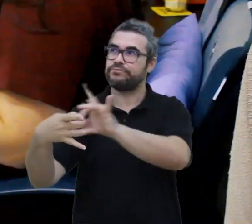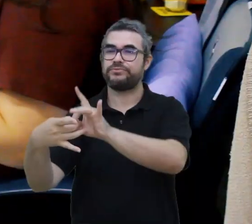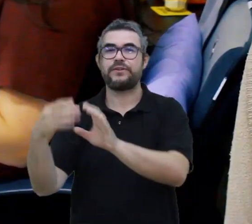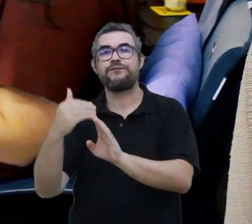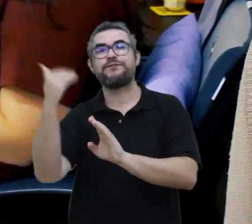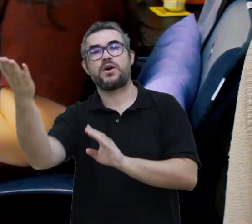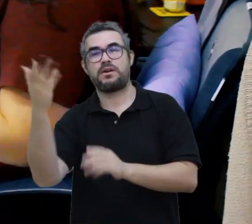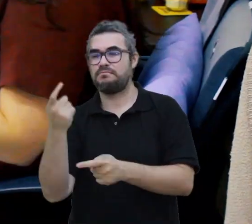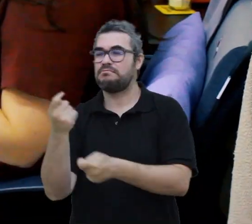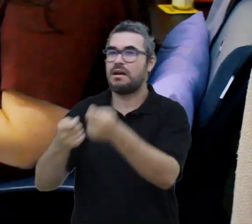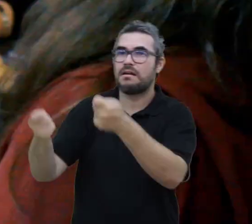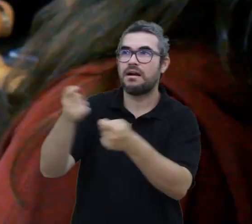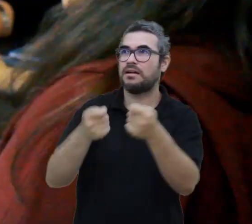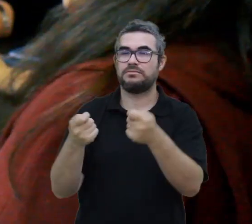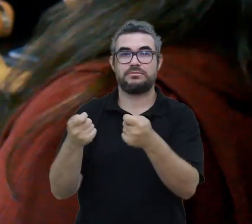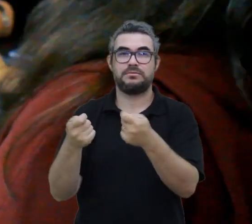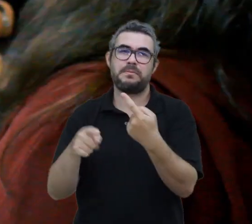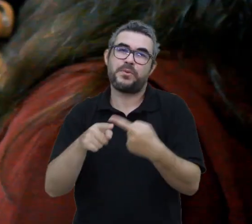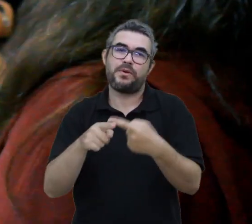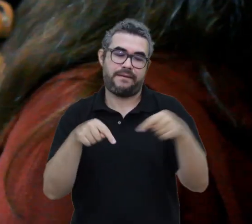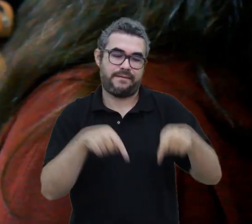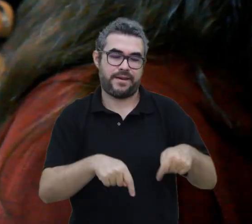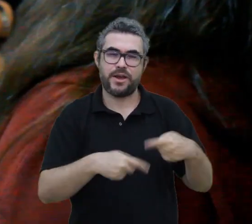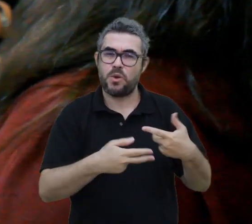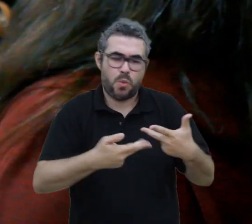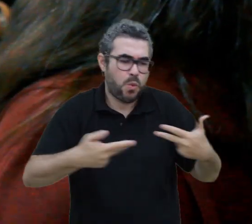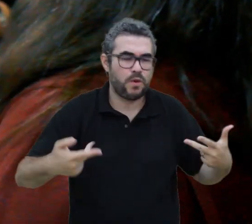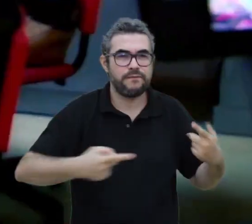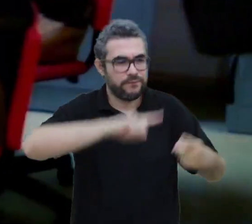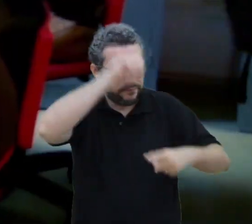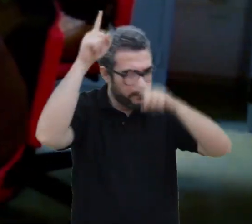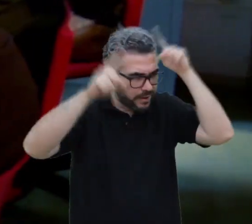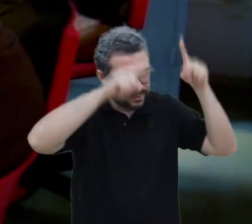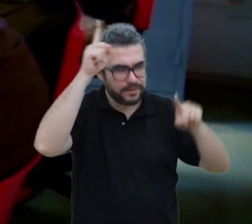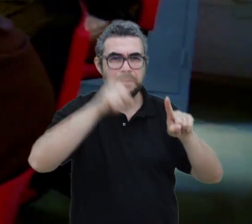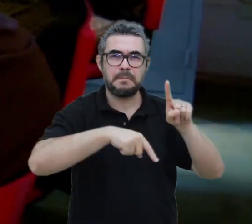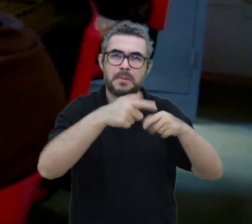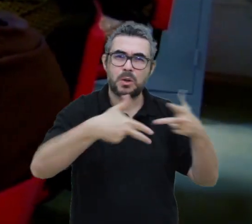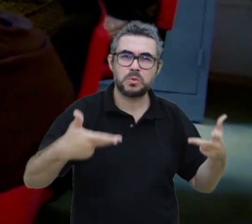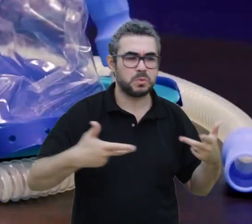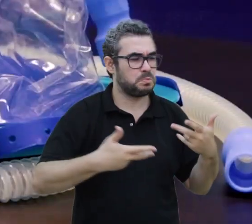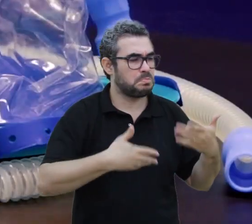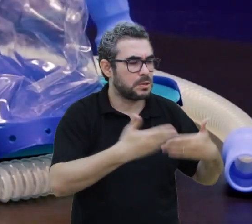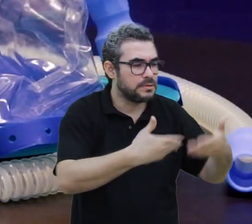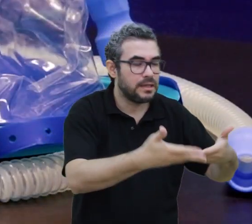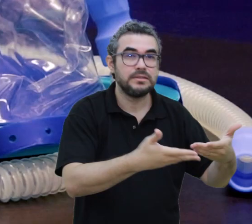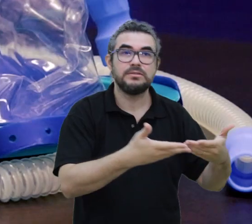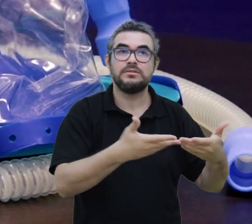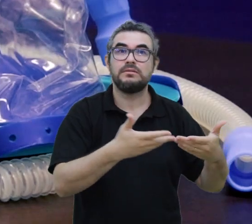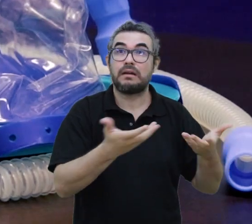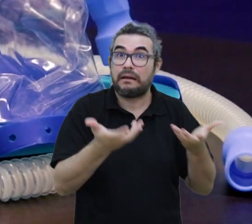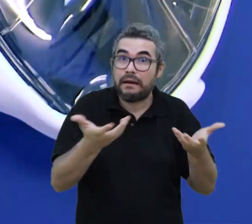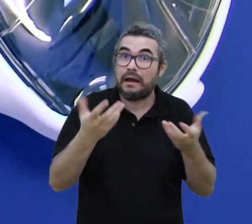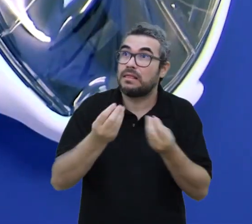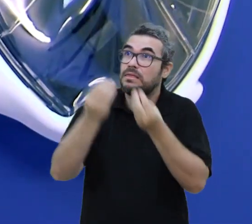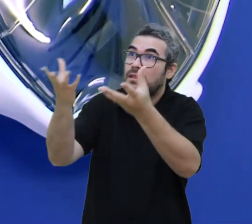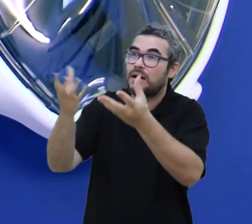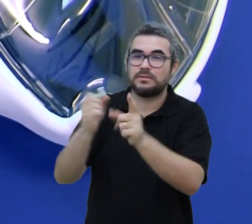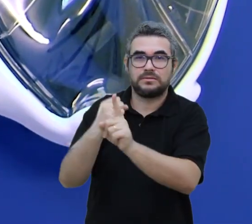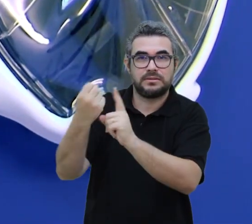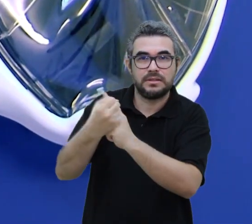Afinal, para que as pesquisas se transformem em novos produtos e processos e cheguem à sociedade, é preciso que aconteça a